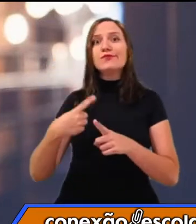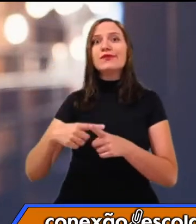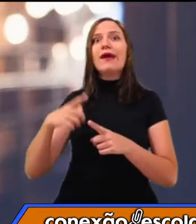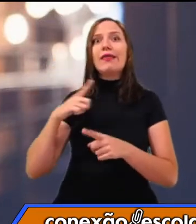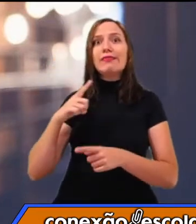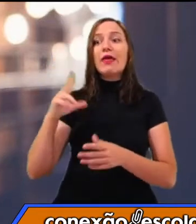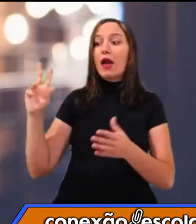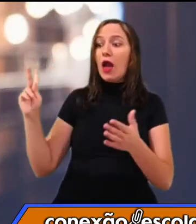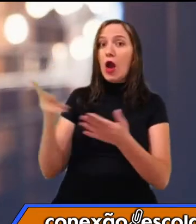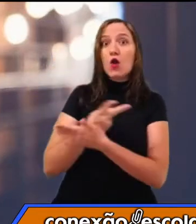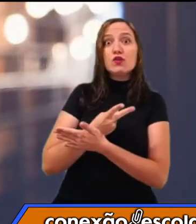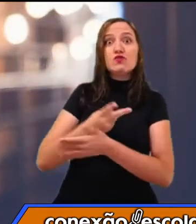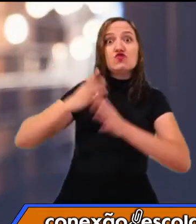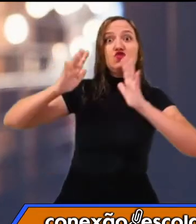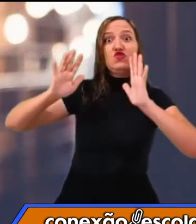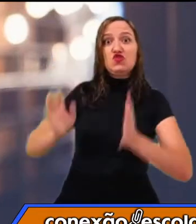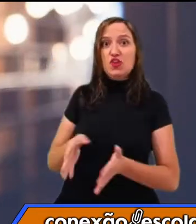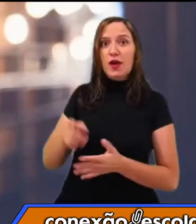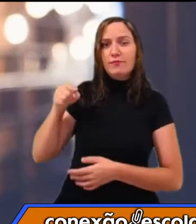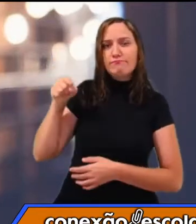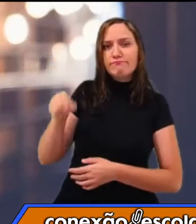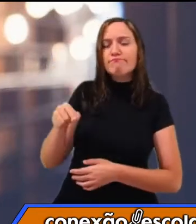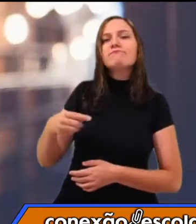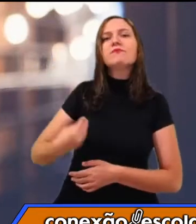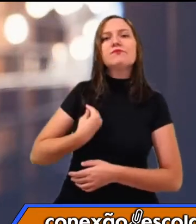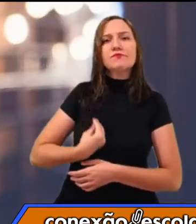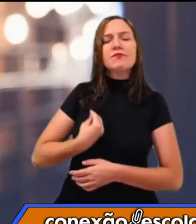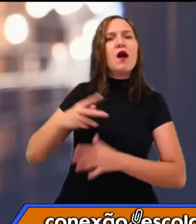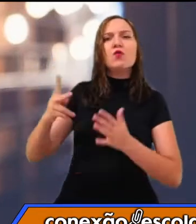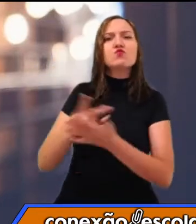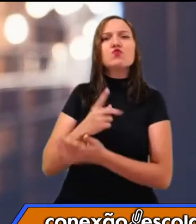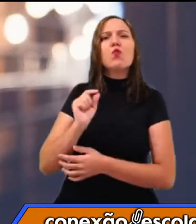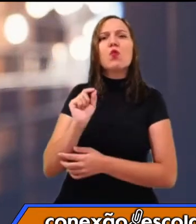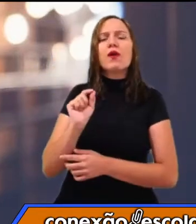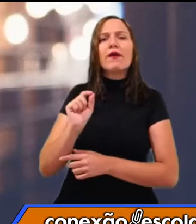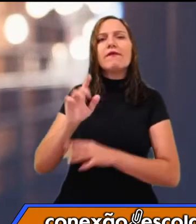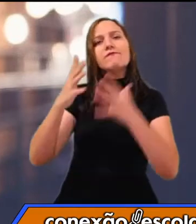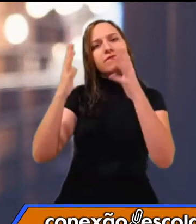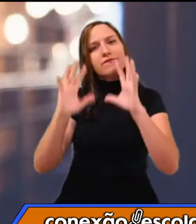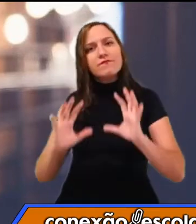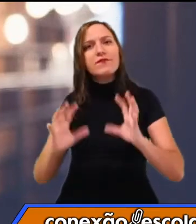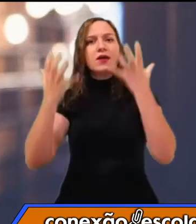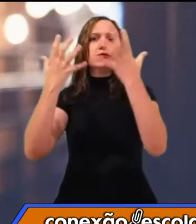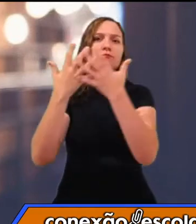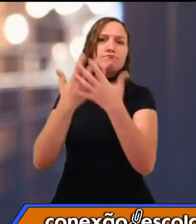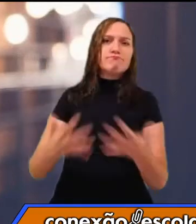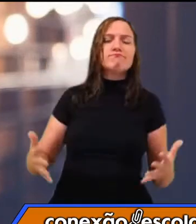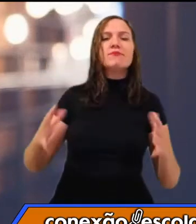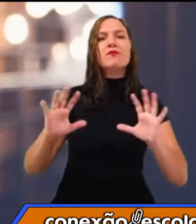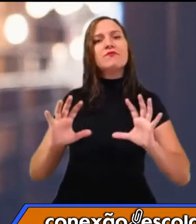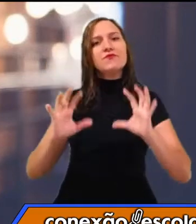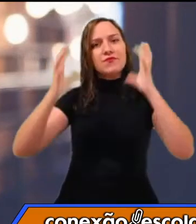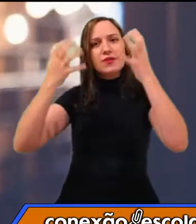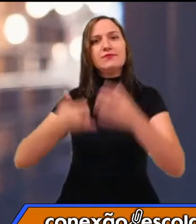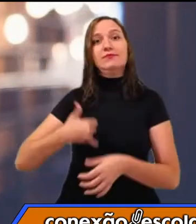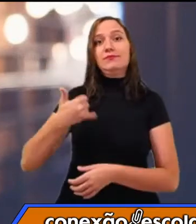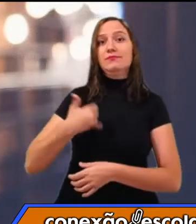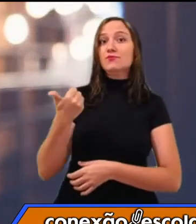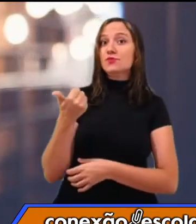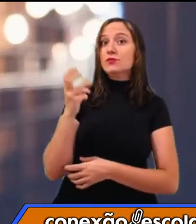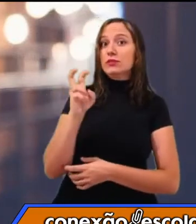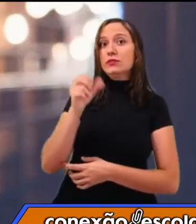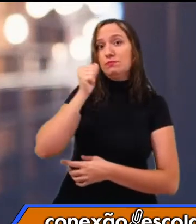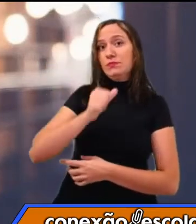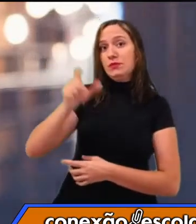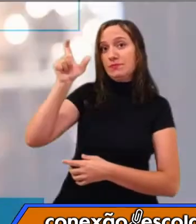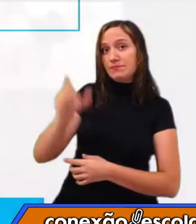acontecimento, né? O acontecimento foi só um, o baile de debutante, o baile de 15 anos dessa menina.